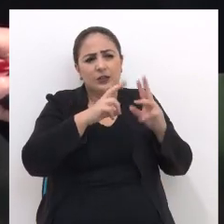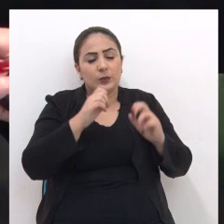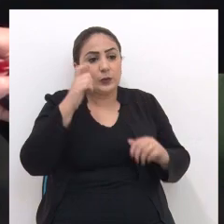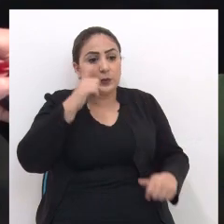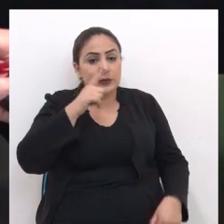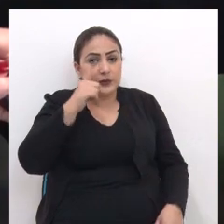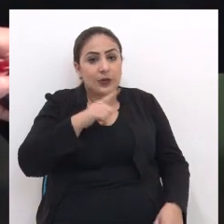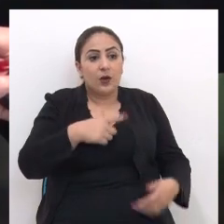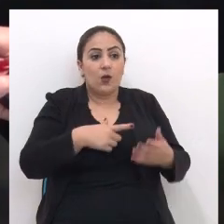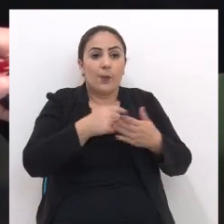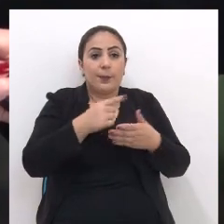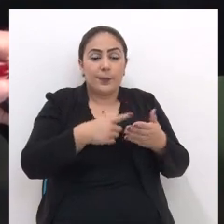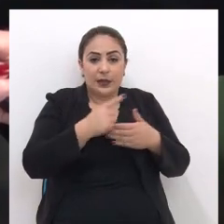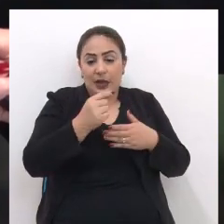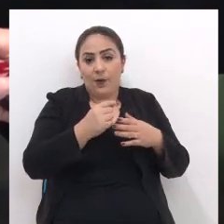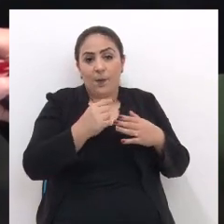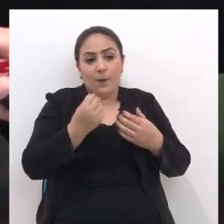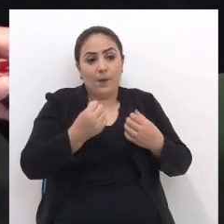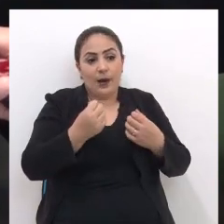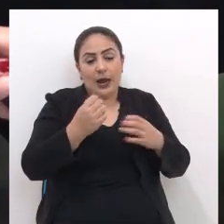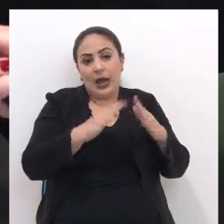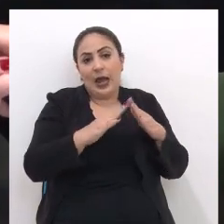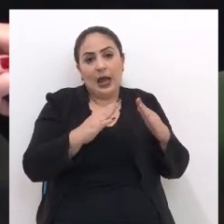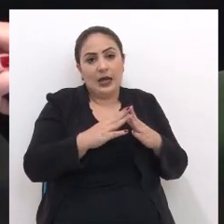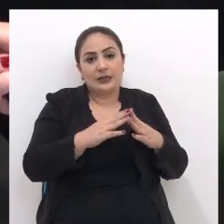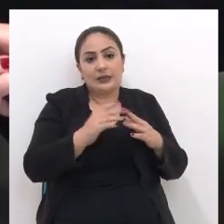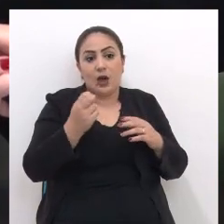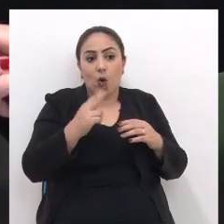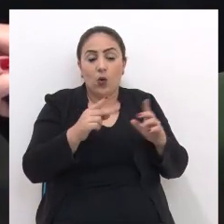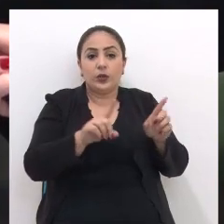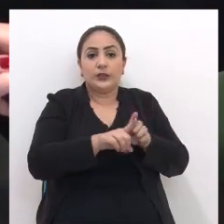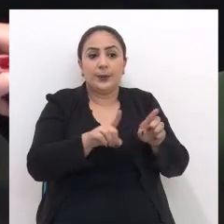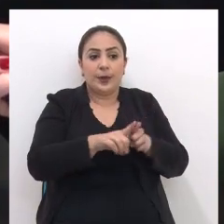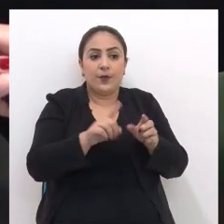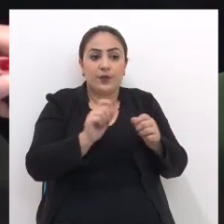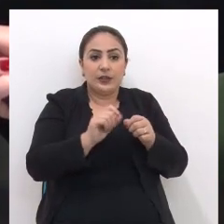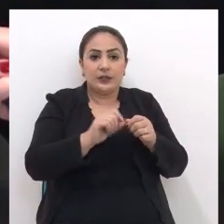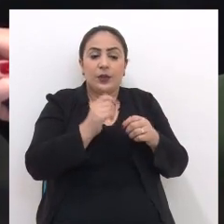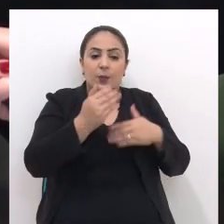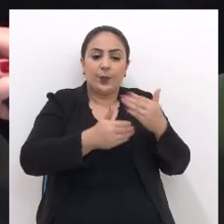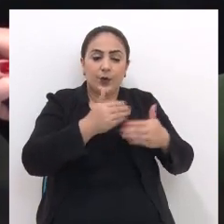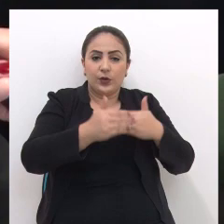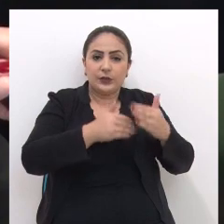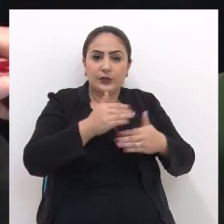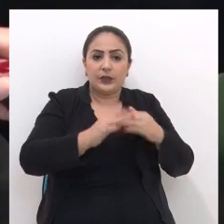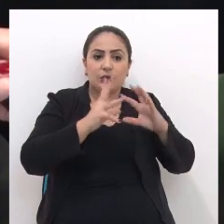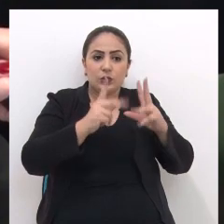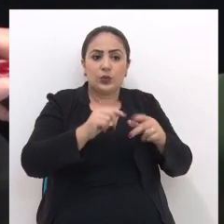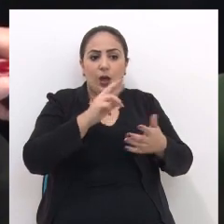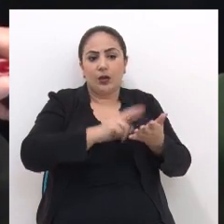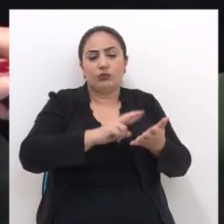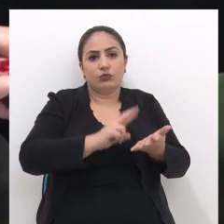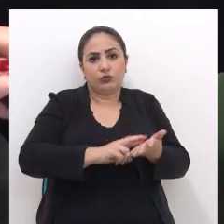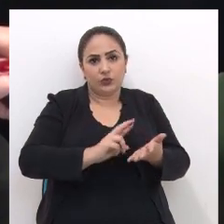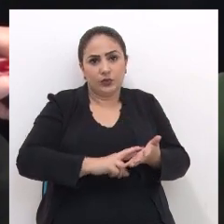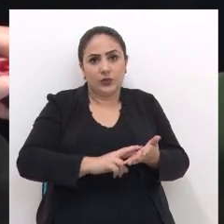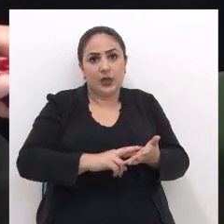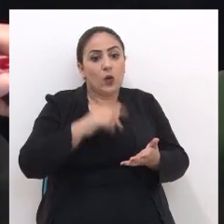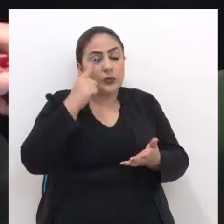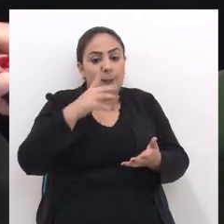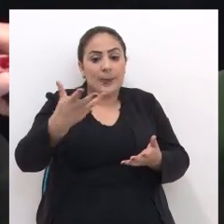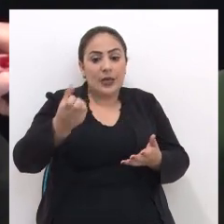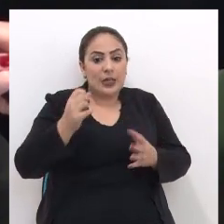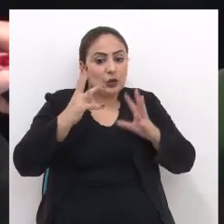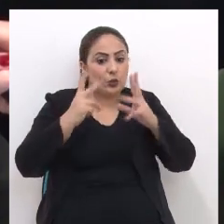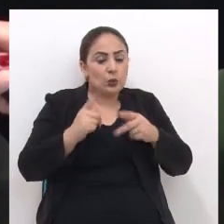Para adquirir um imóvel Ou até mesmo Fazer o processo regular De